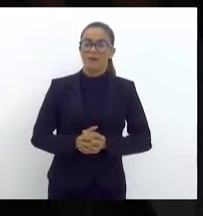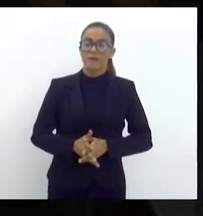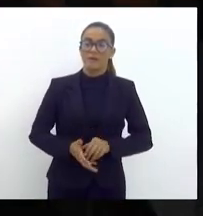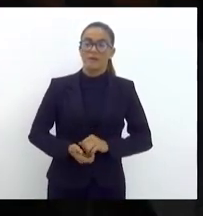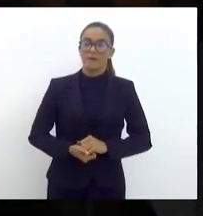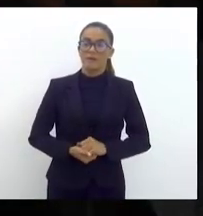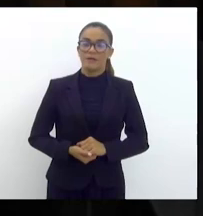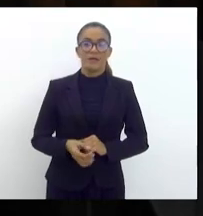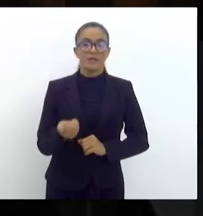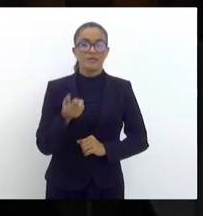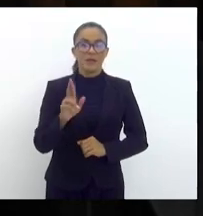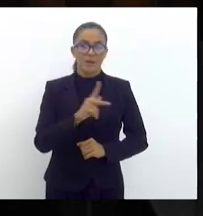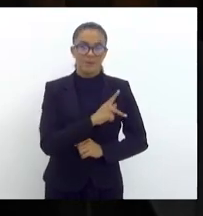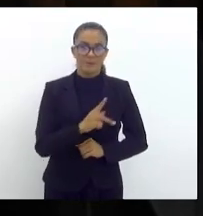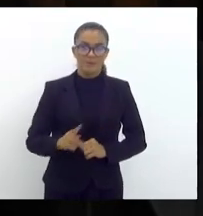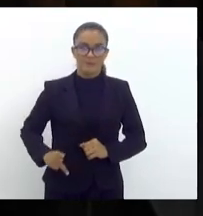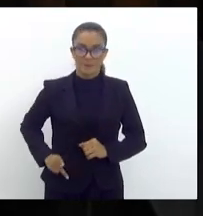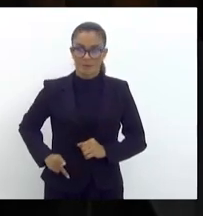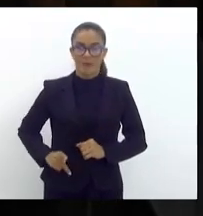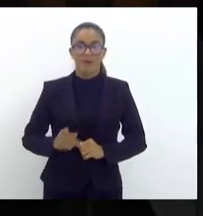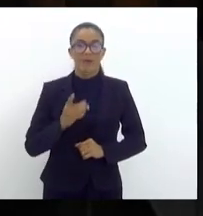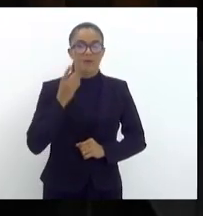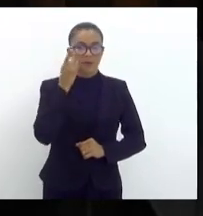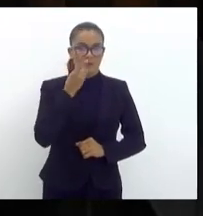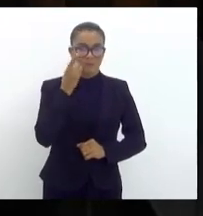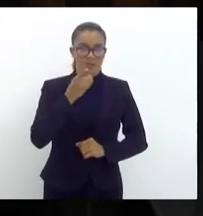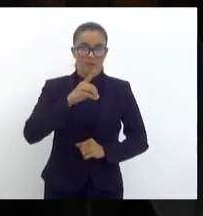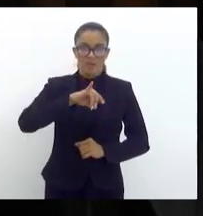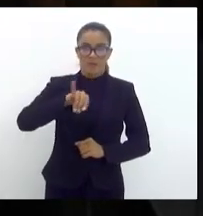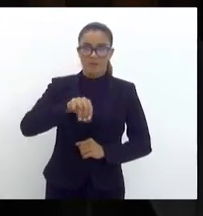Senhor presidente, deputado Jari,